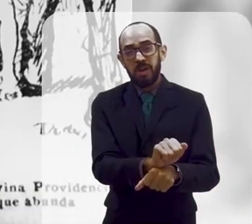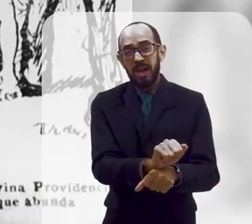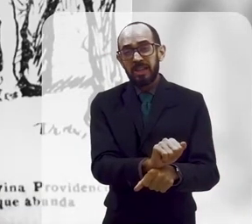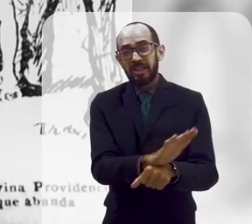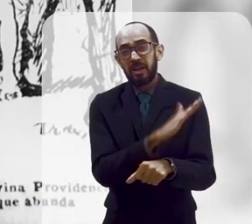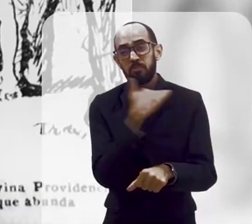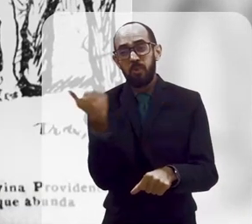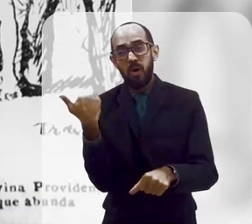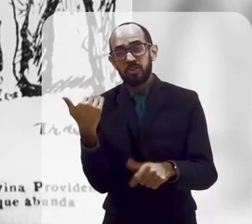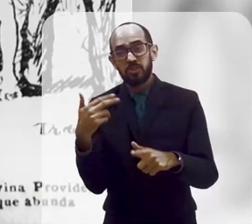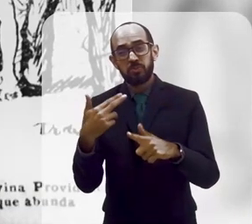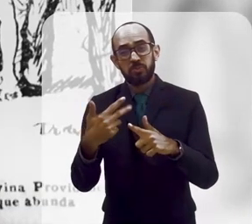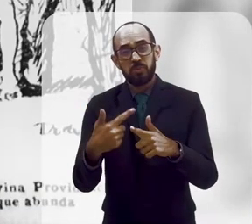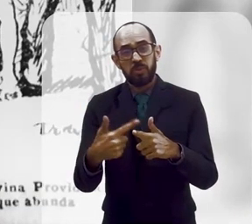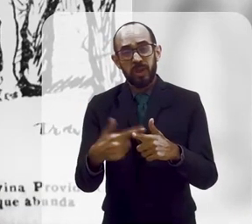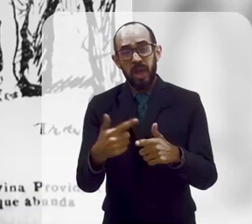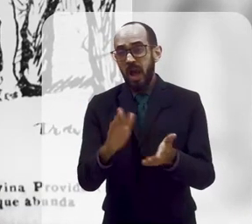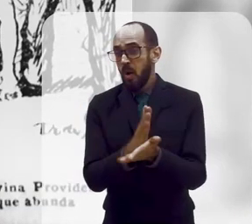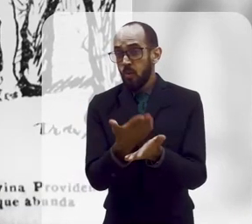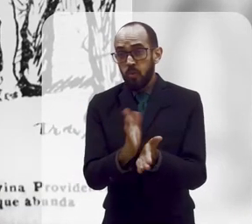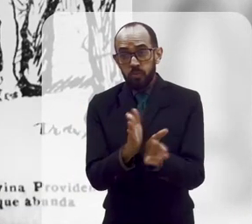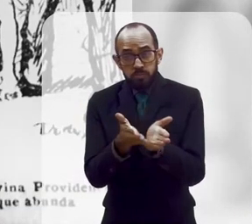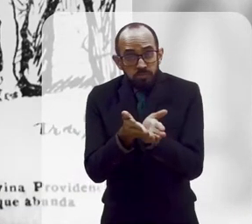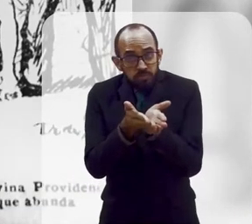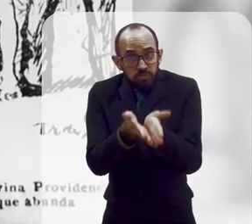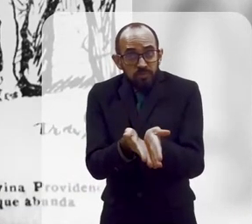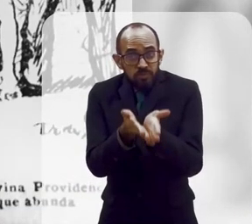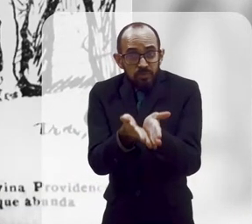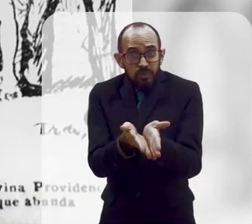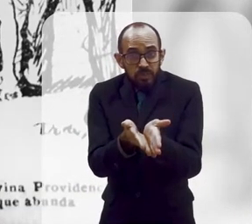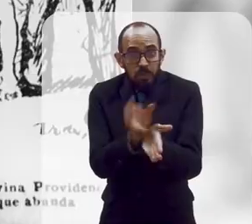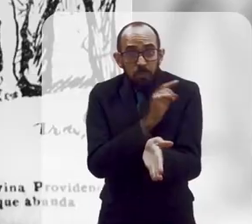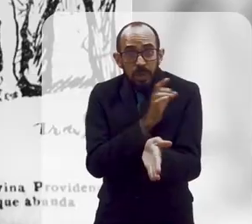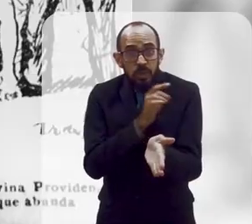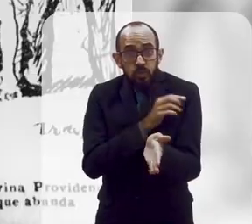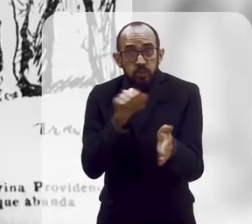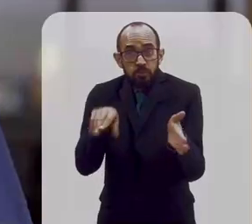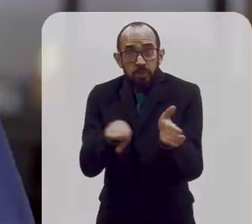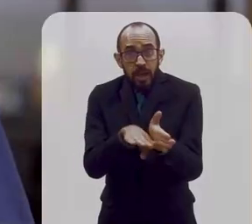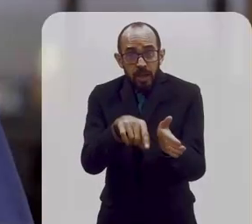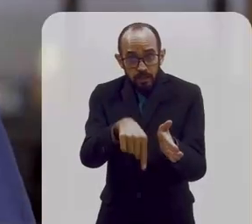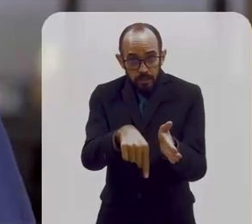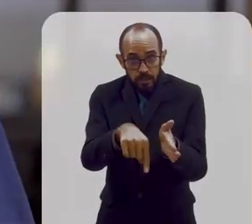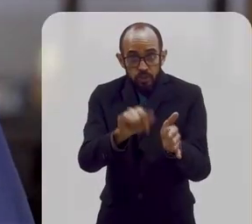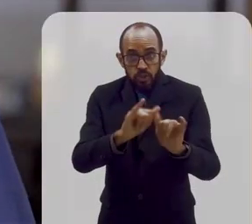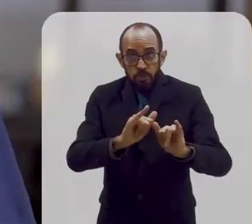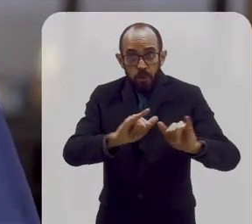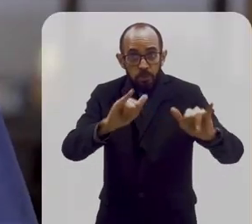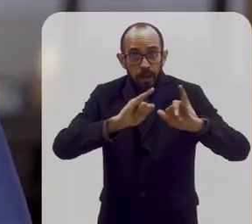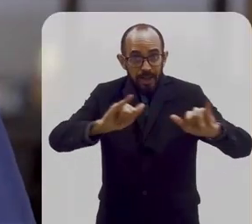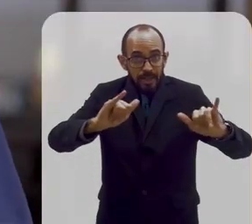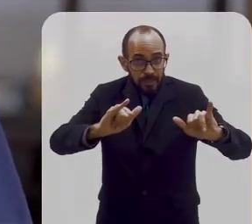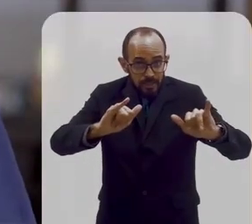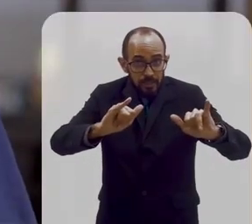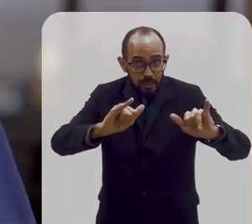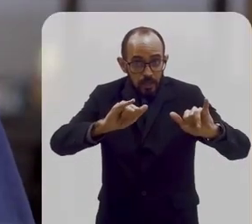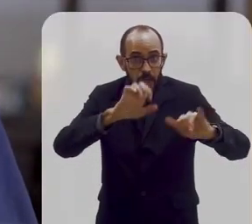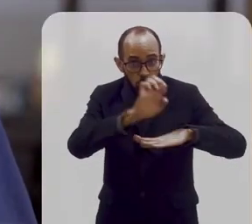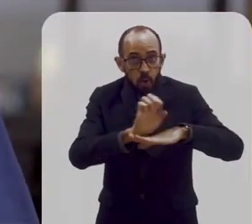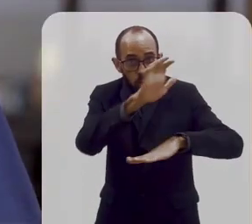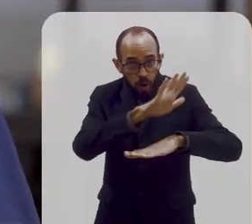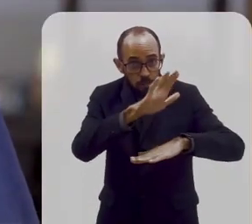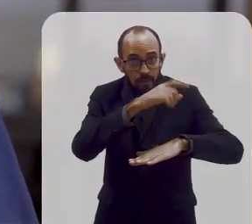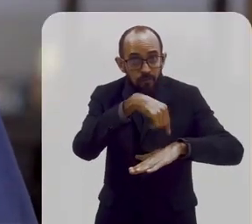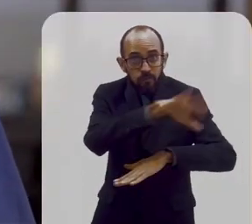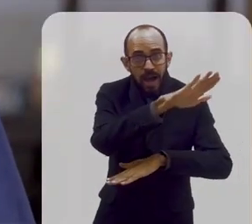navios, barcos, que sequer paravam aqui. Na verdade, tinha propaganda na Europa que falava, vá para a Argentina sem parar,